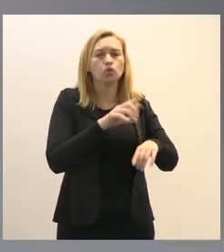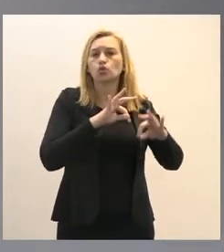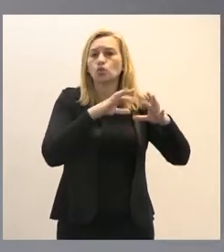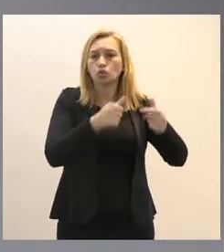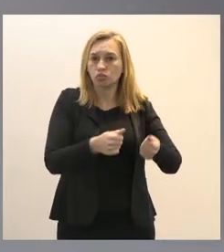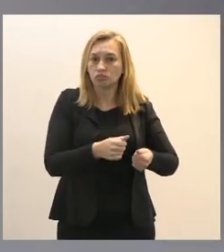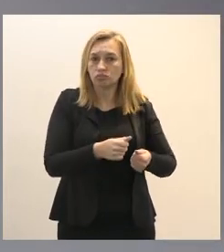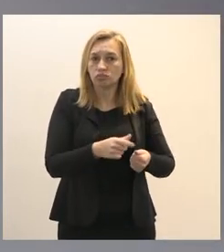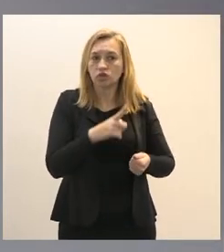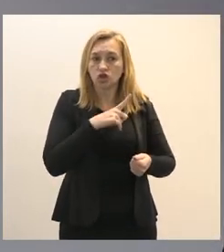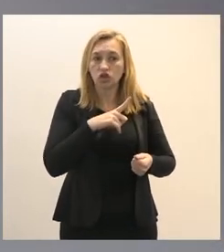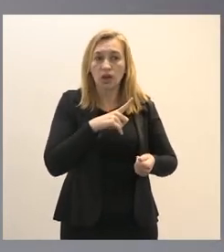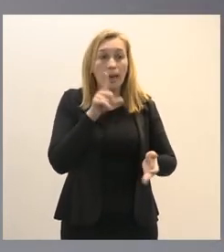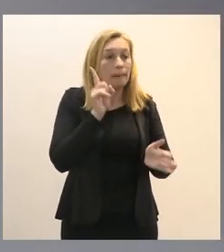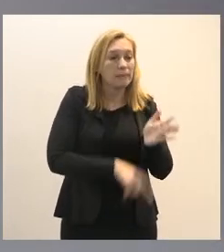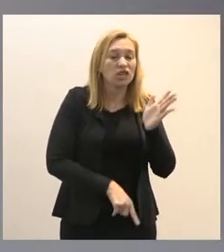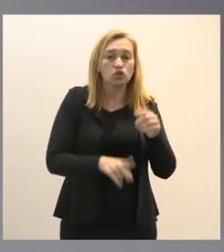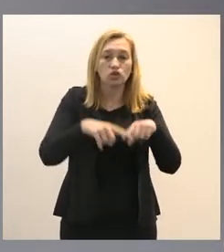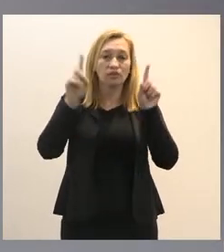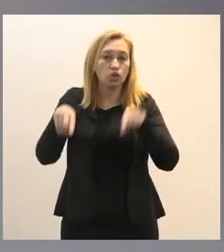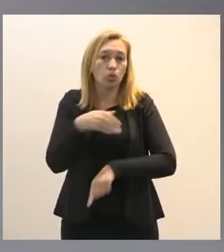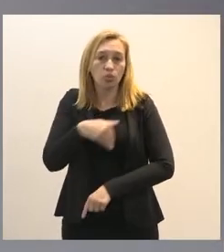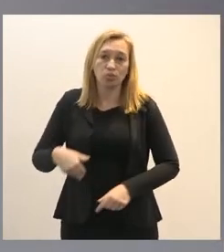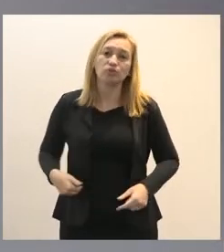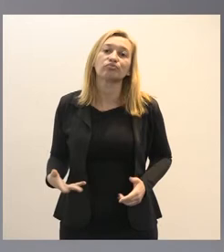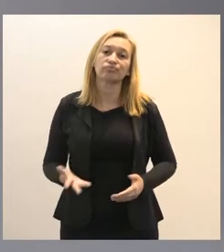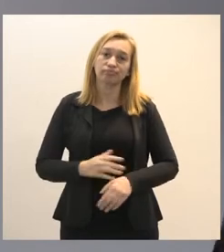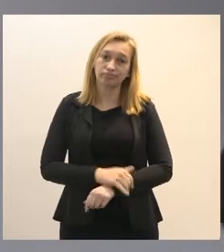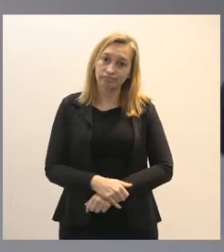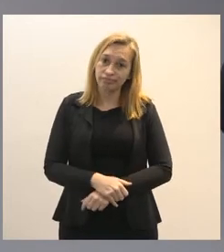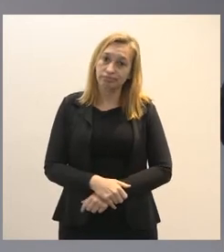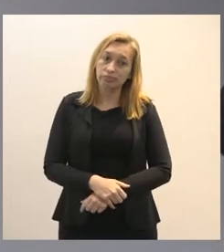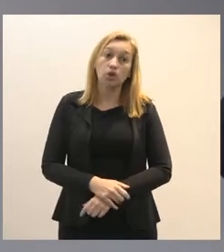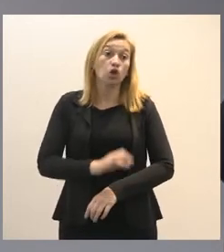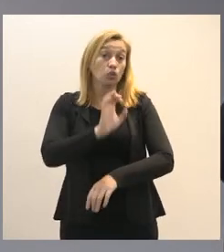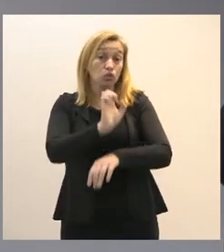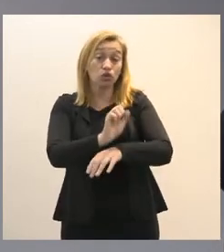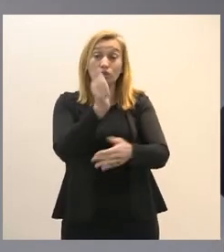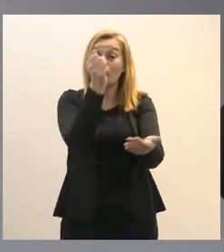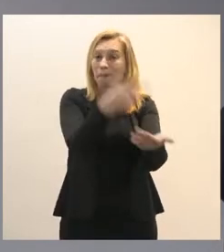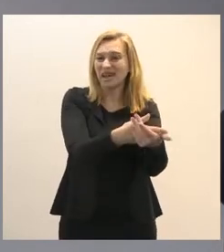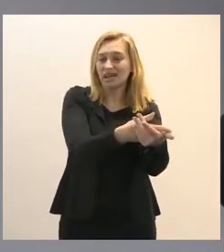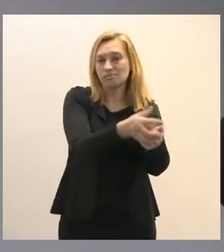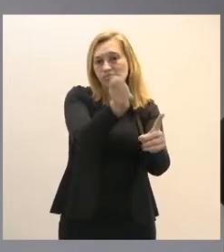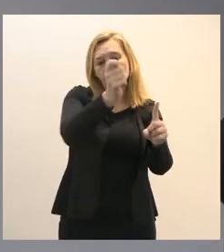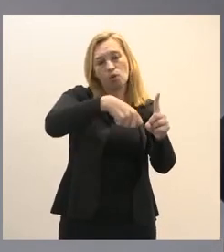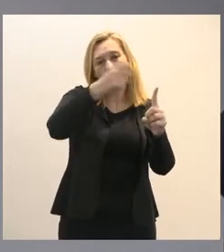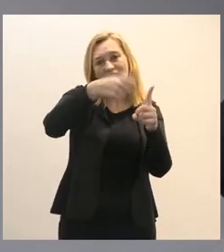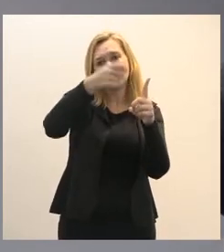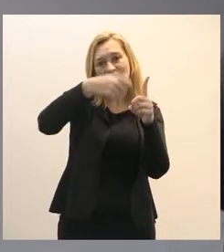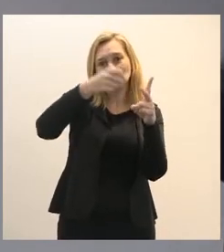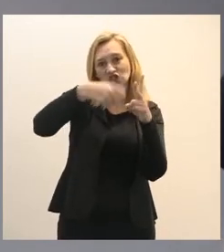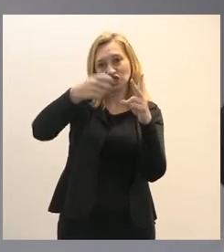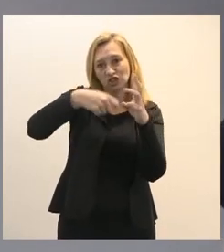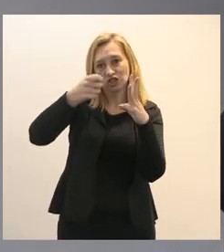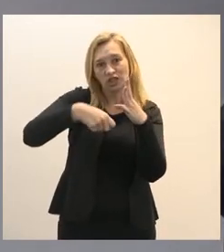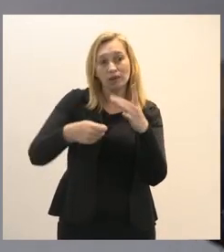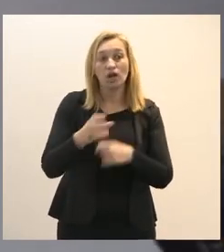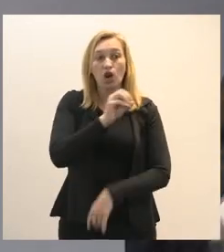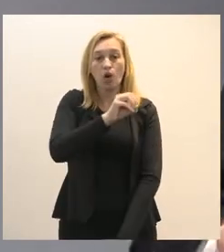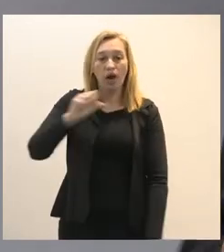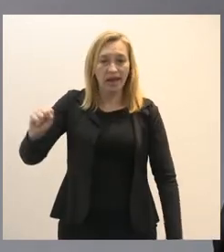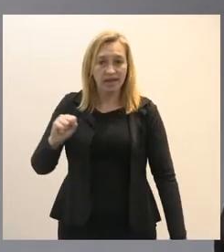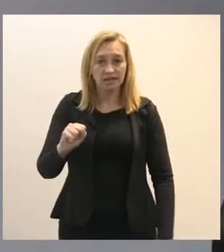menos os servidores e o estado paga por mês para que a OS